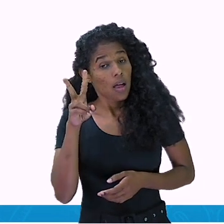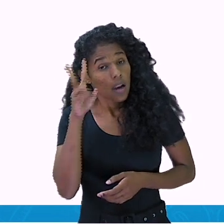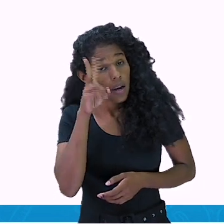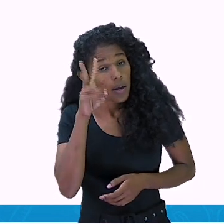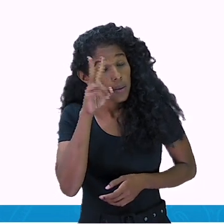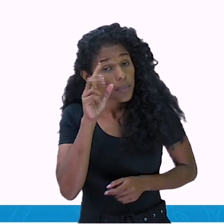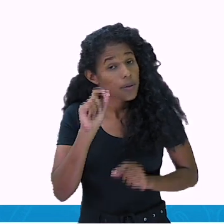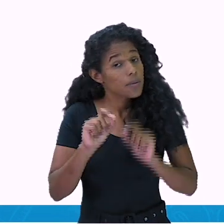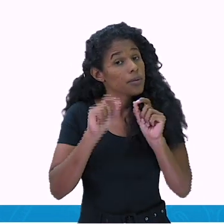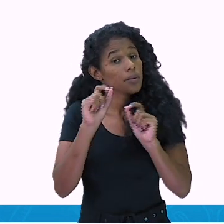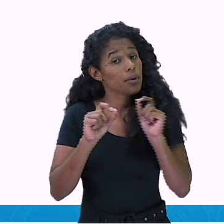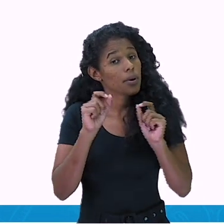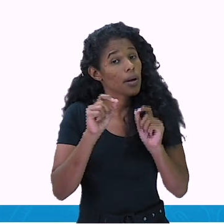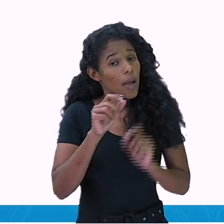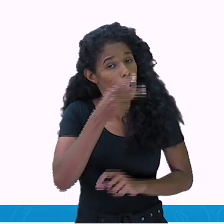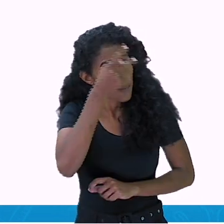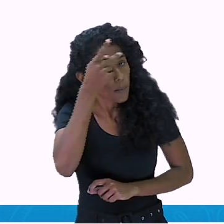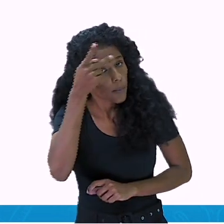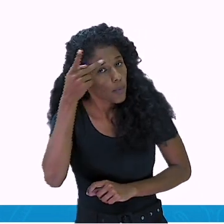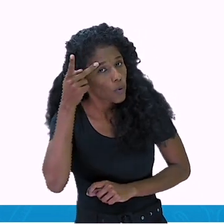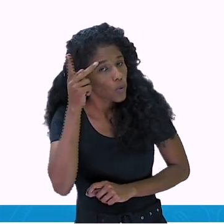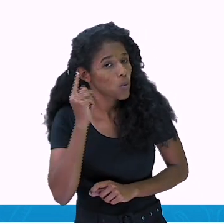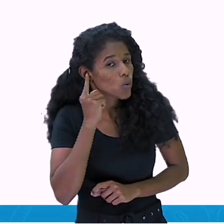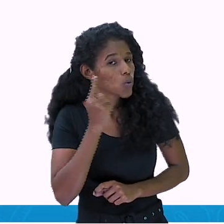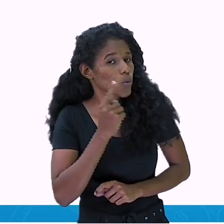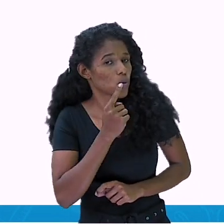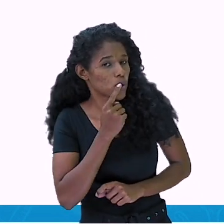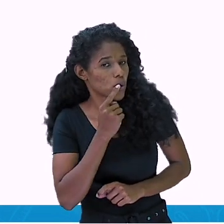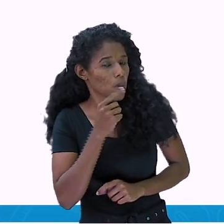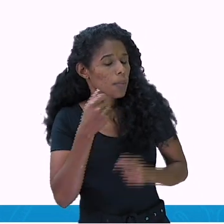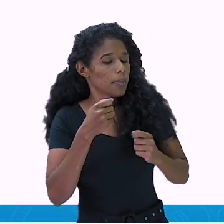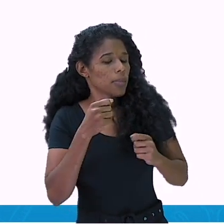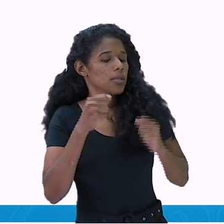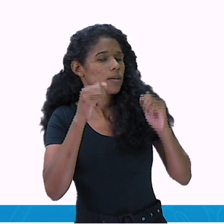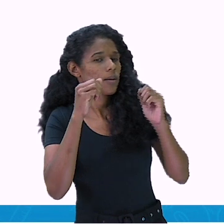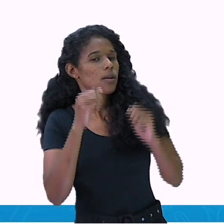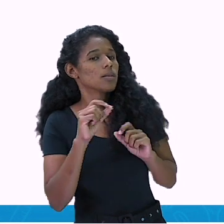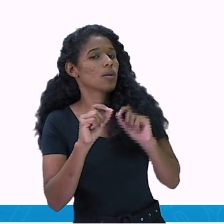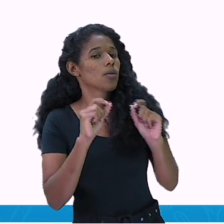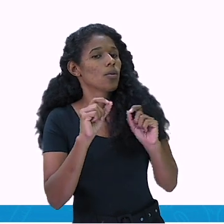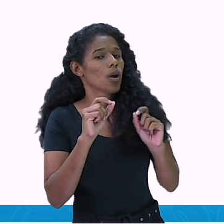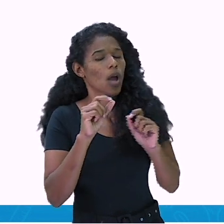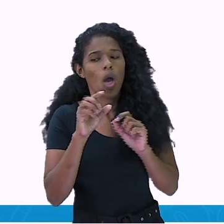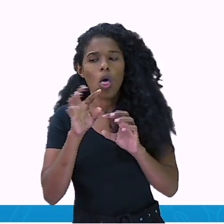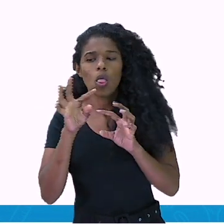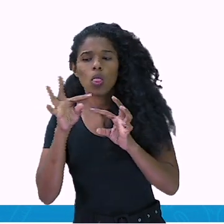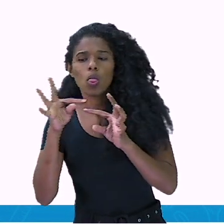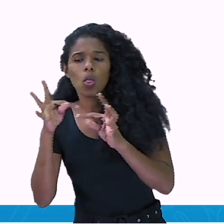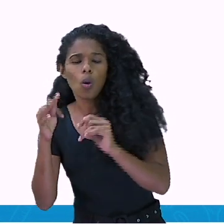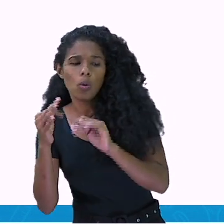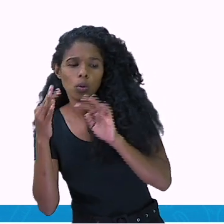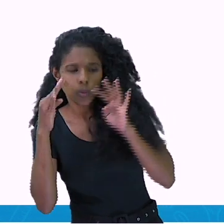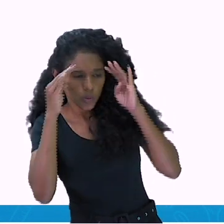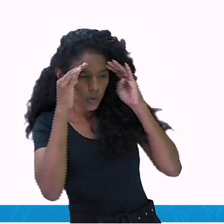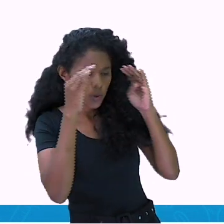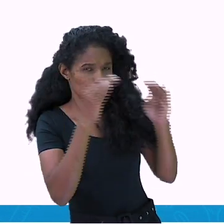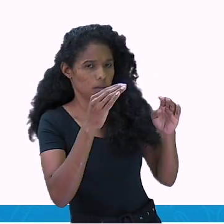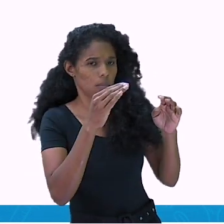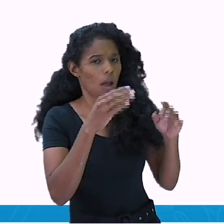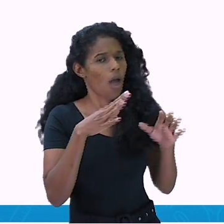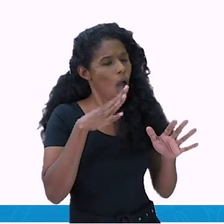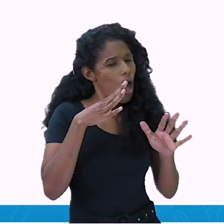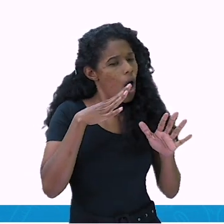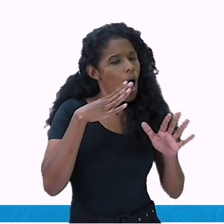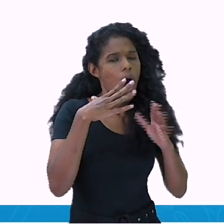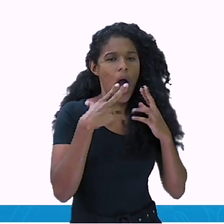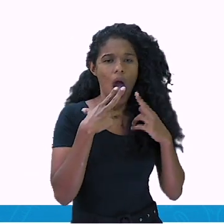surda seja respeitada em suas escolhas, na sua língua que é a libras, na cultura surda e na reivindicação